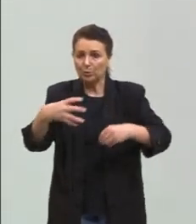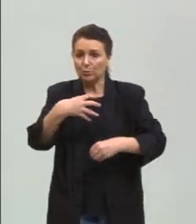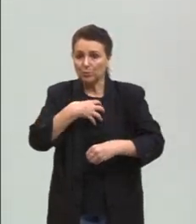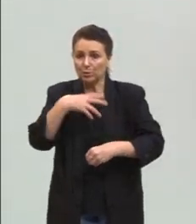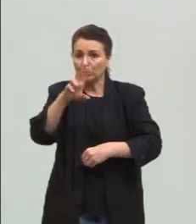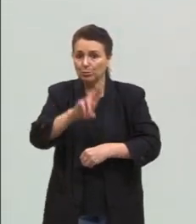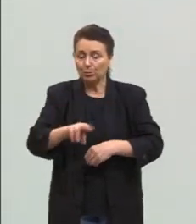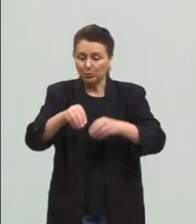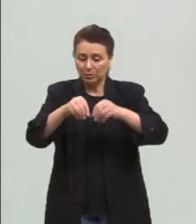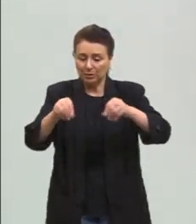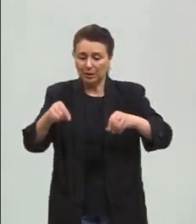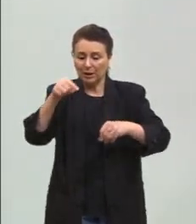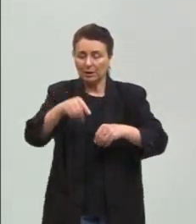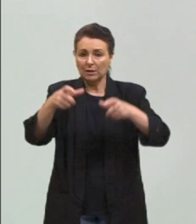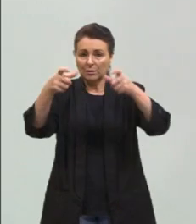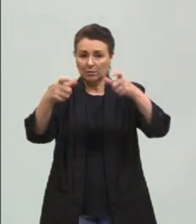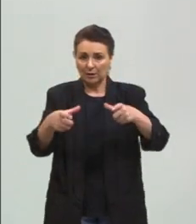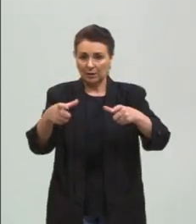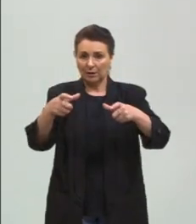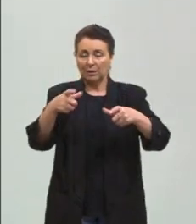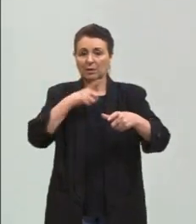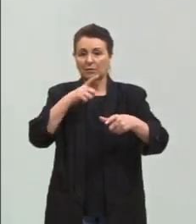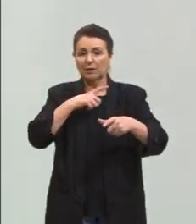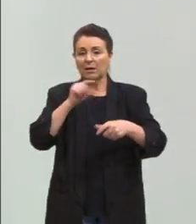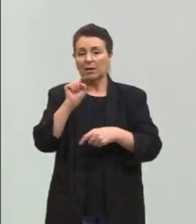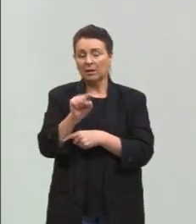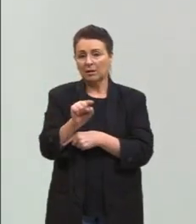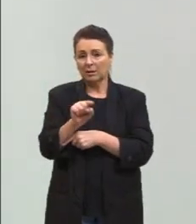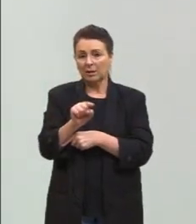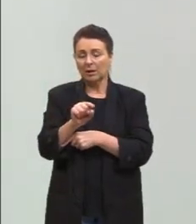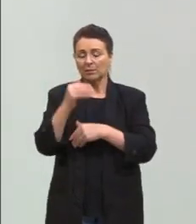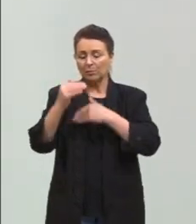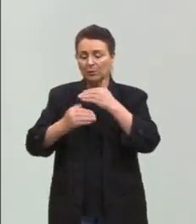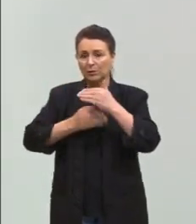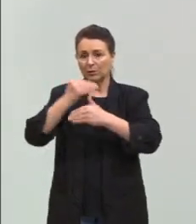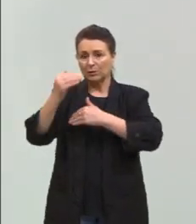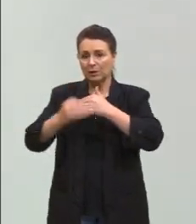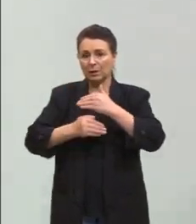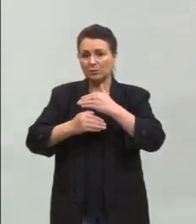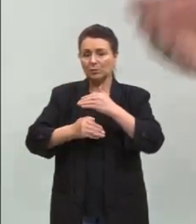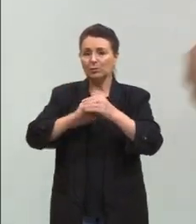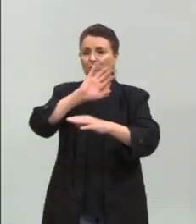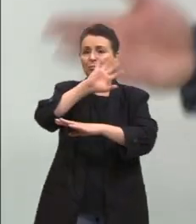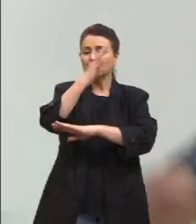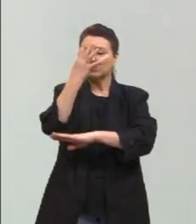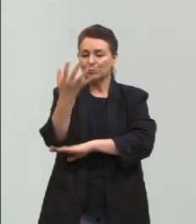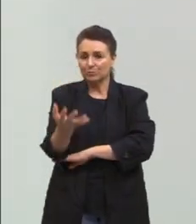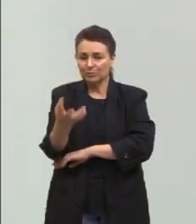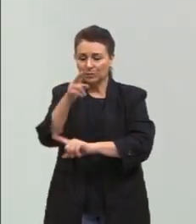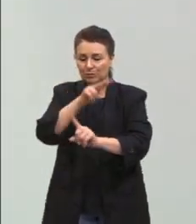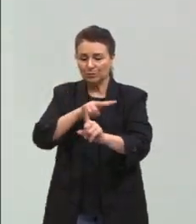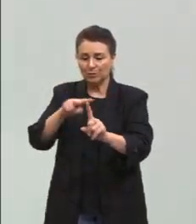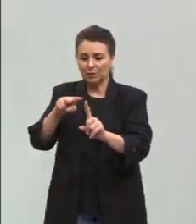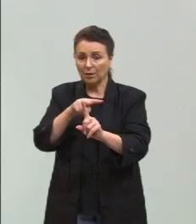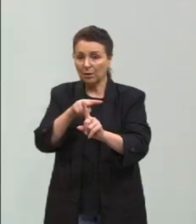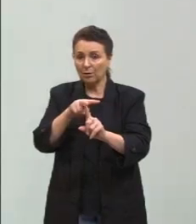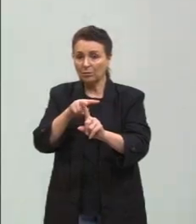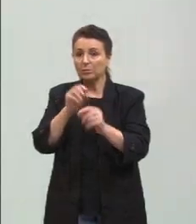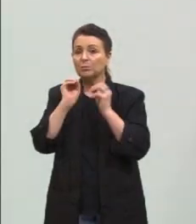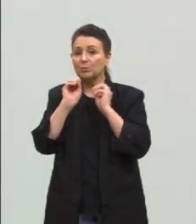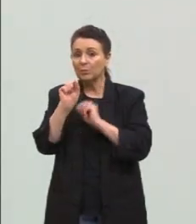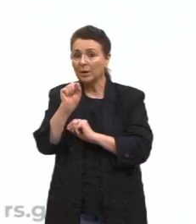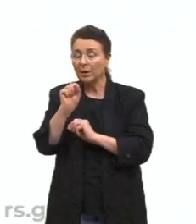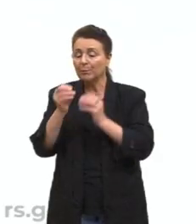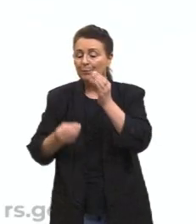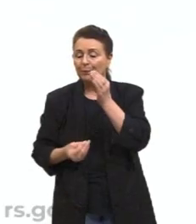esse local aí, então, você vai ter justamente esse processo de desmatamento sobre a ótica de produção. É uma região